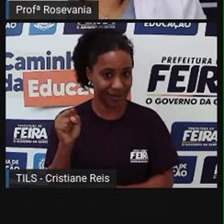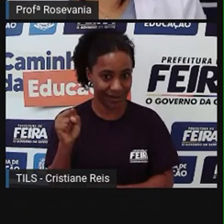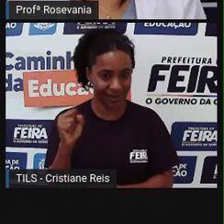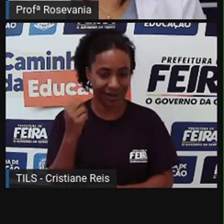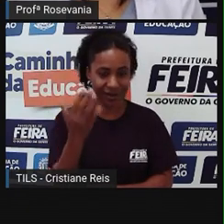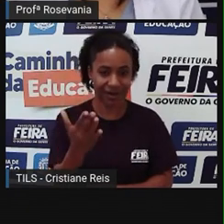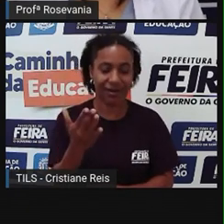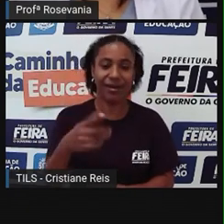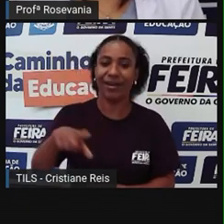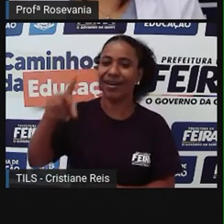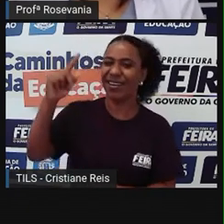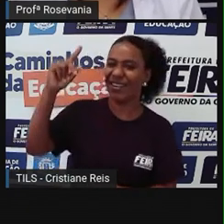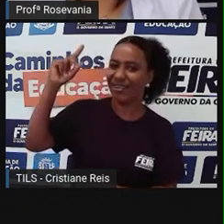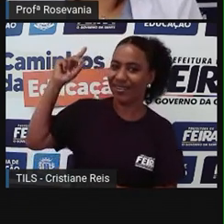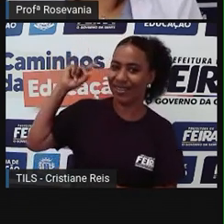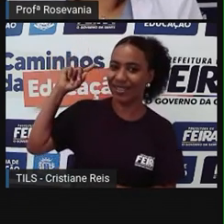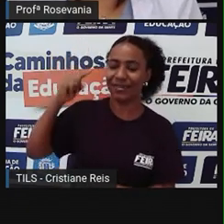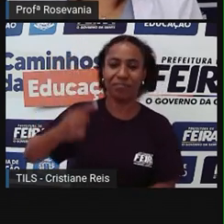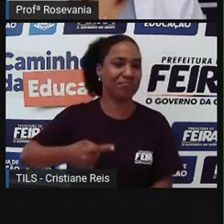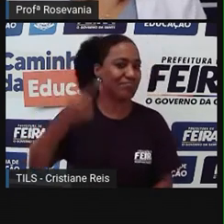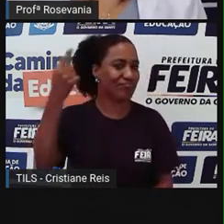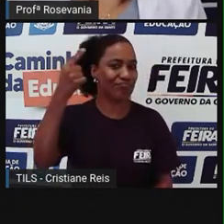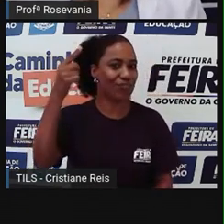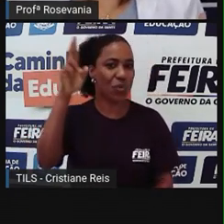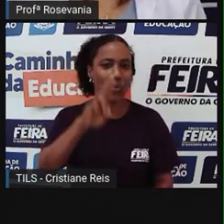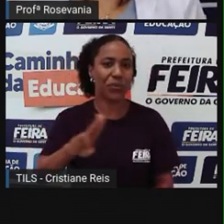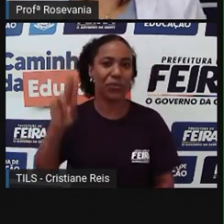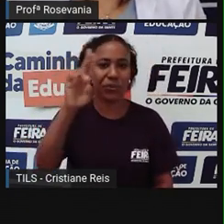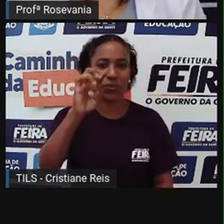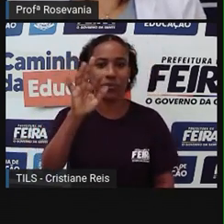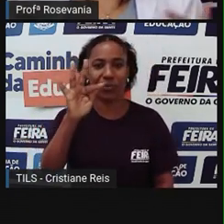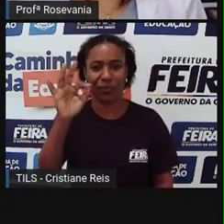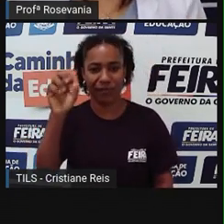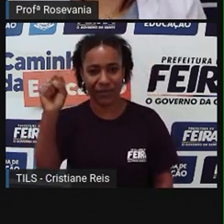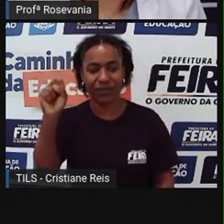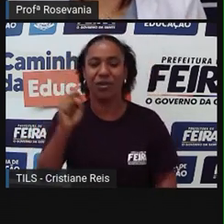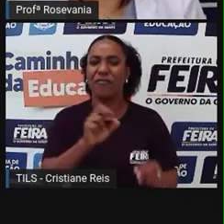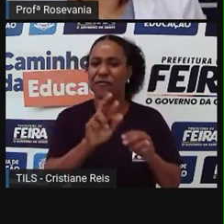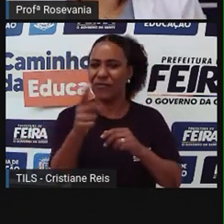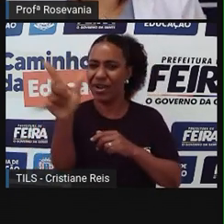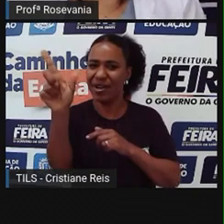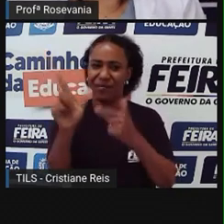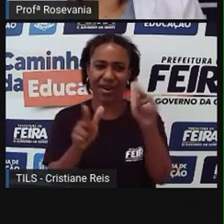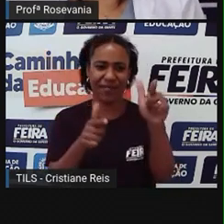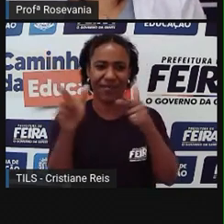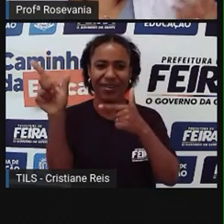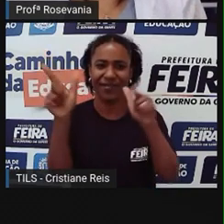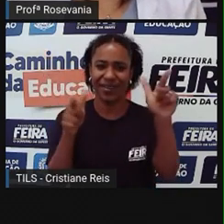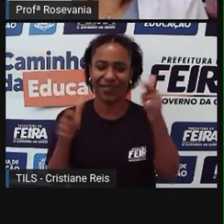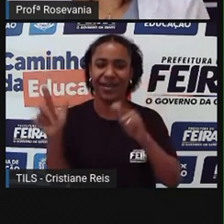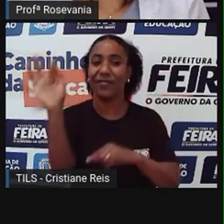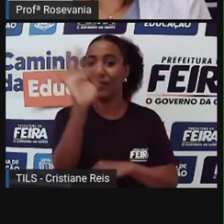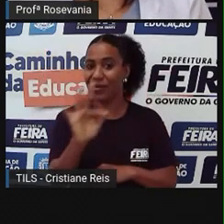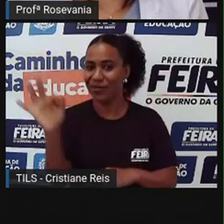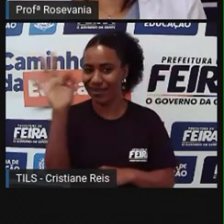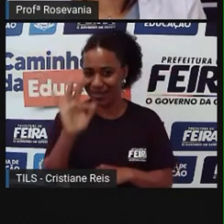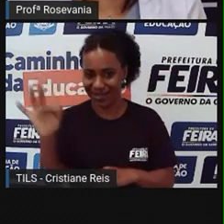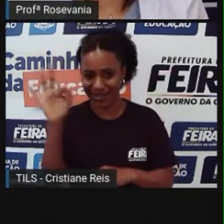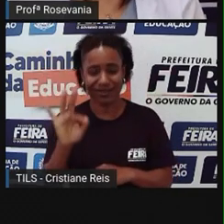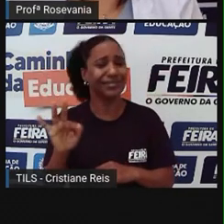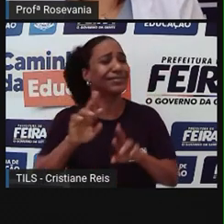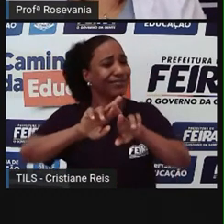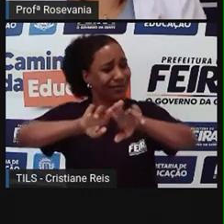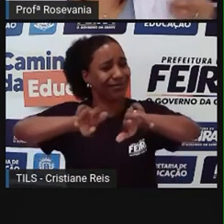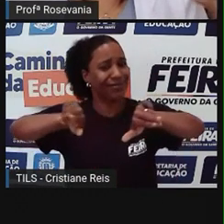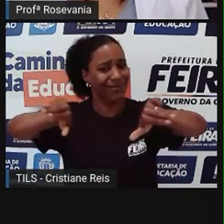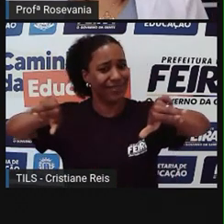aqui na cidade como instituição de nível superior, mas hoje em dia a gente tem várias outras universidades, várias outras faculdades,